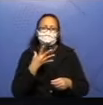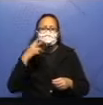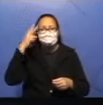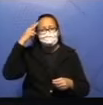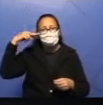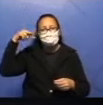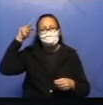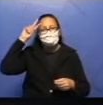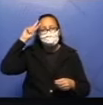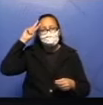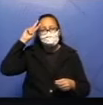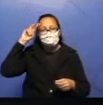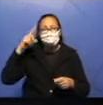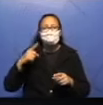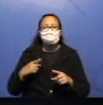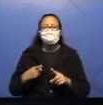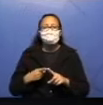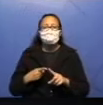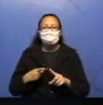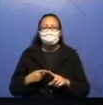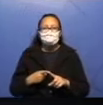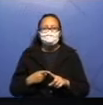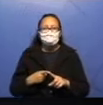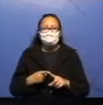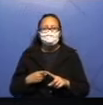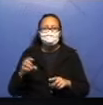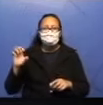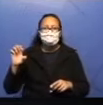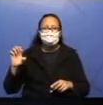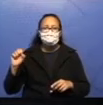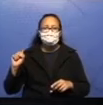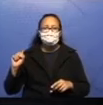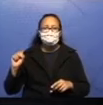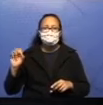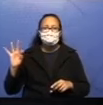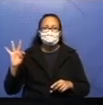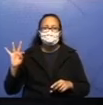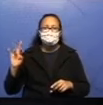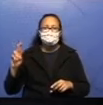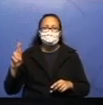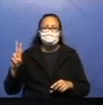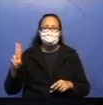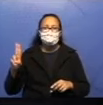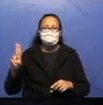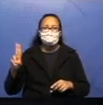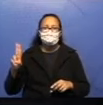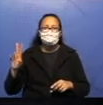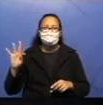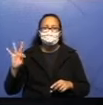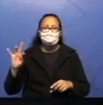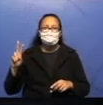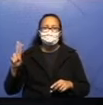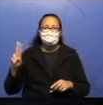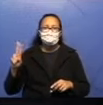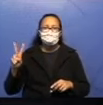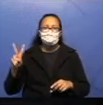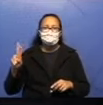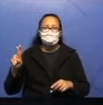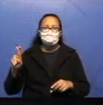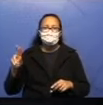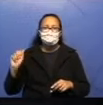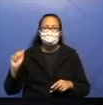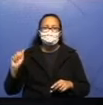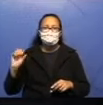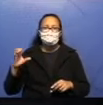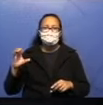Estruturação. Parágrafos e pontuações. Então, aqui entra a letra maiúscula. Tá? Início de